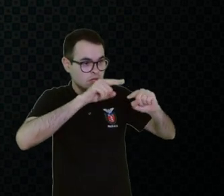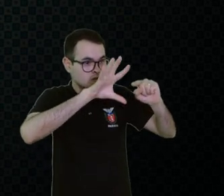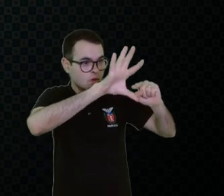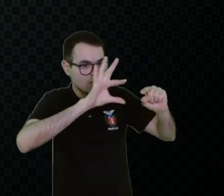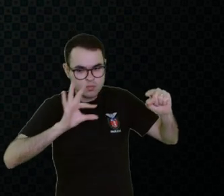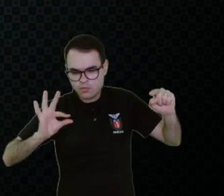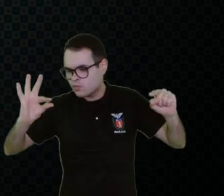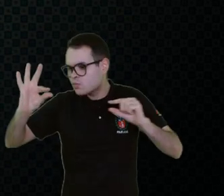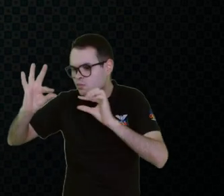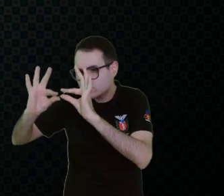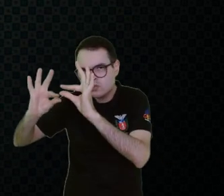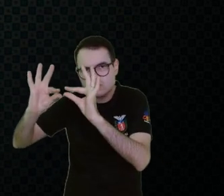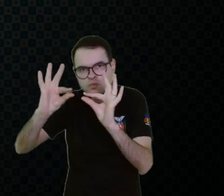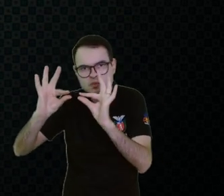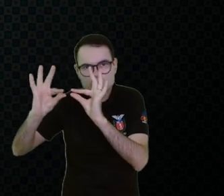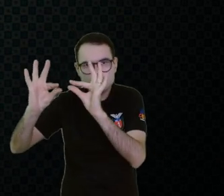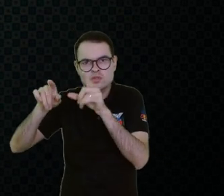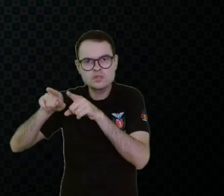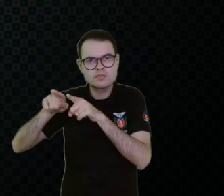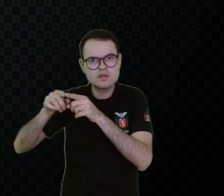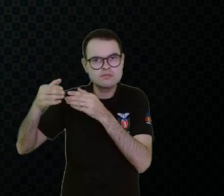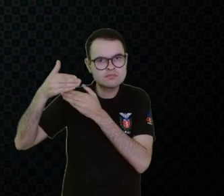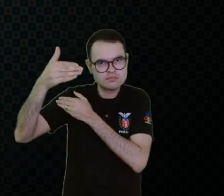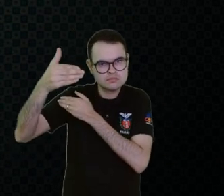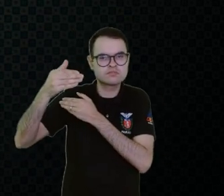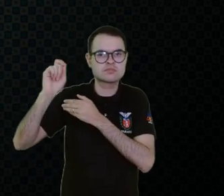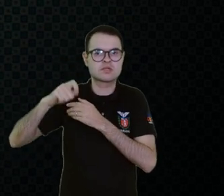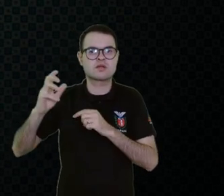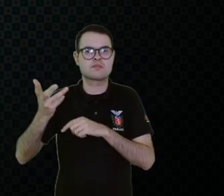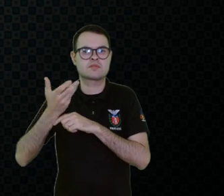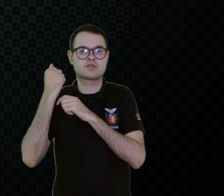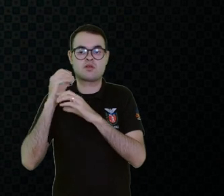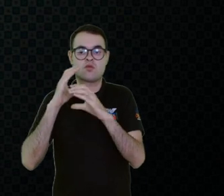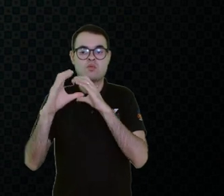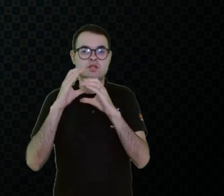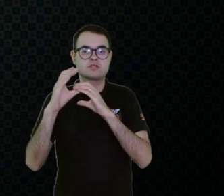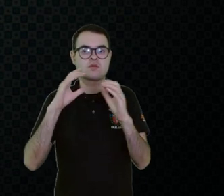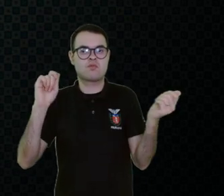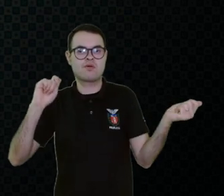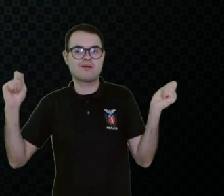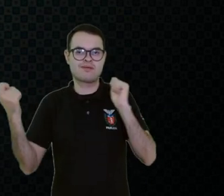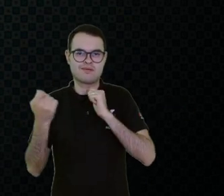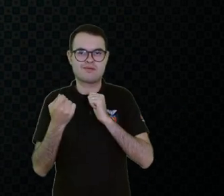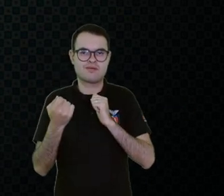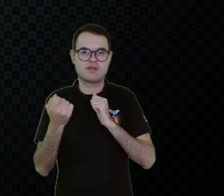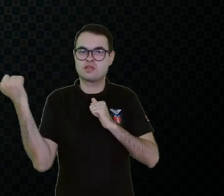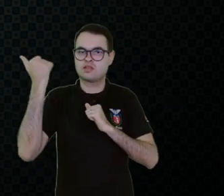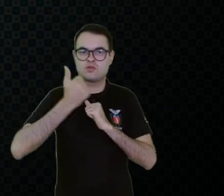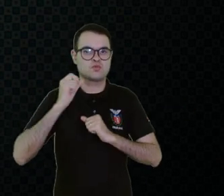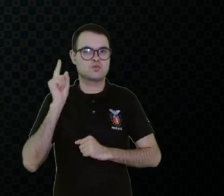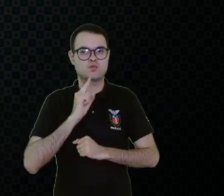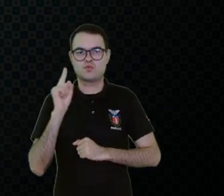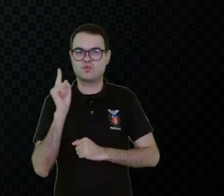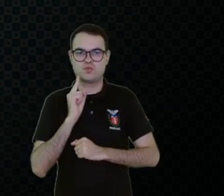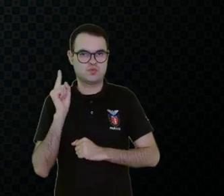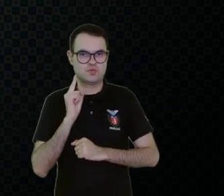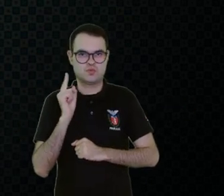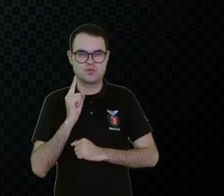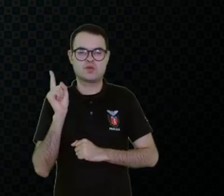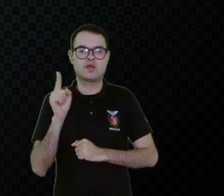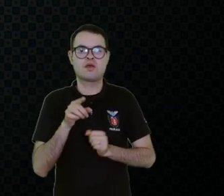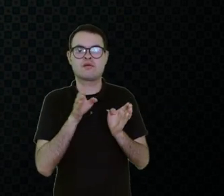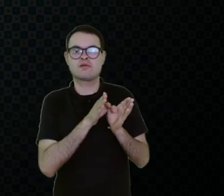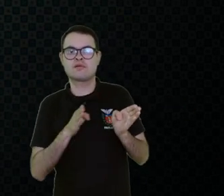a habilidade de fala atuais e futuras. Lembrando, a comunicação alternativa e ampliada, ela não substitui, tá? Ela